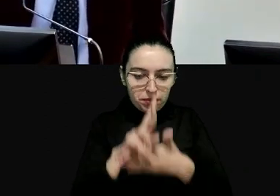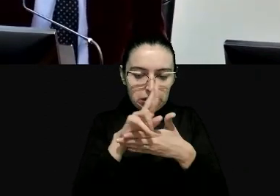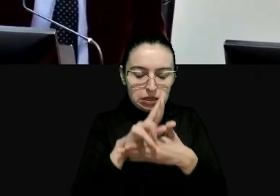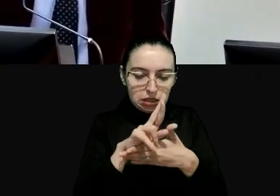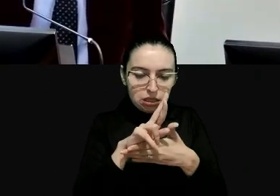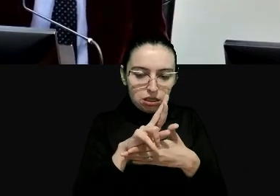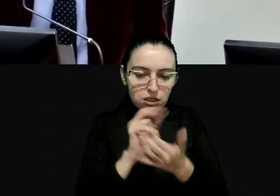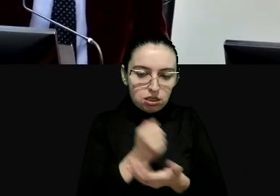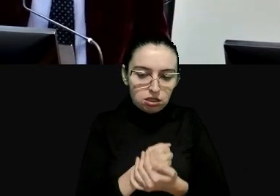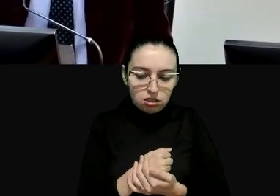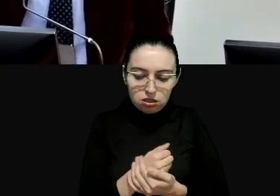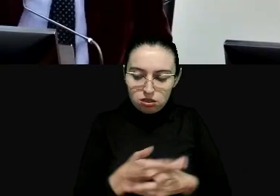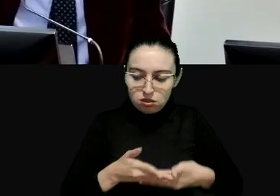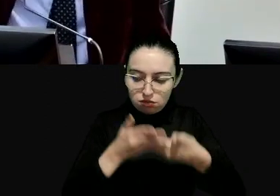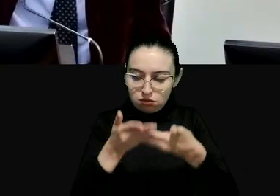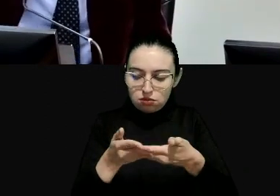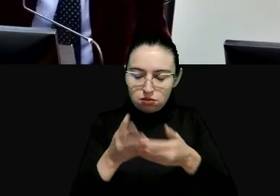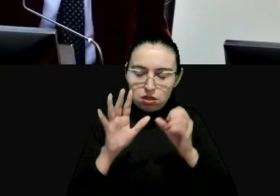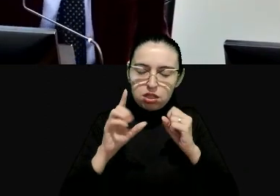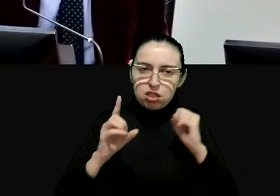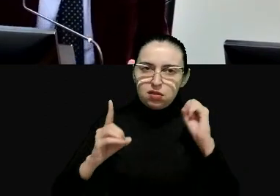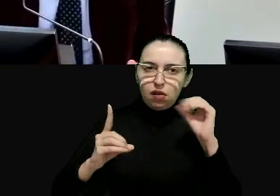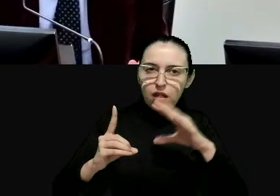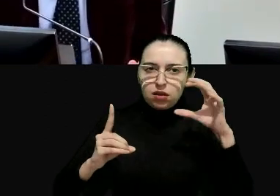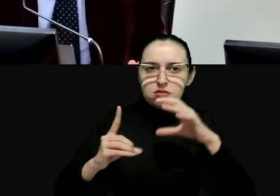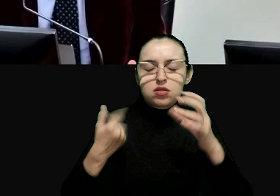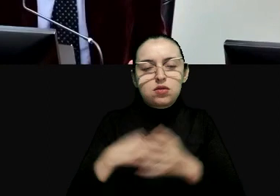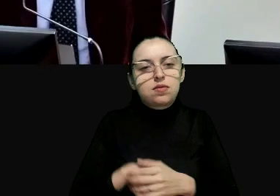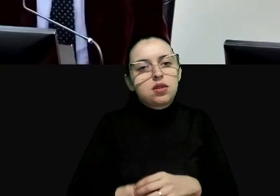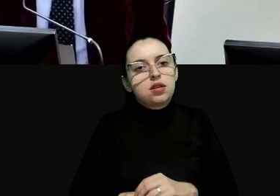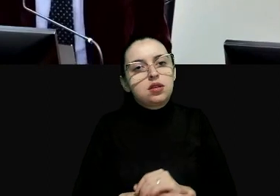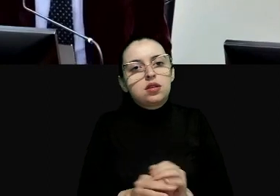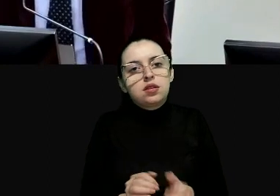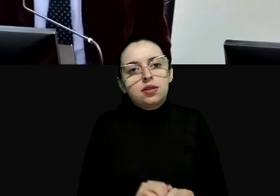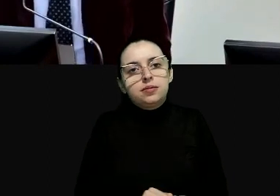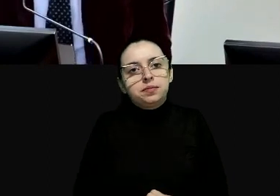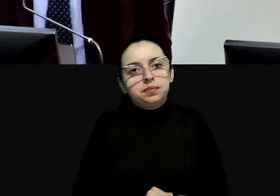sucedido para reprimir totalmente os partidos.